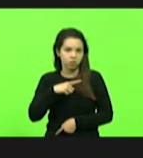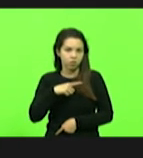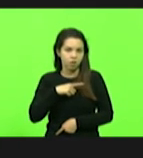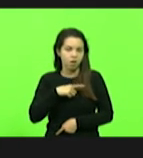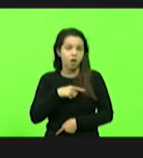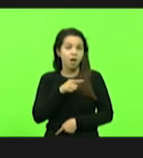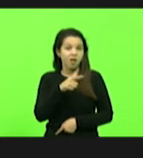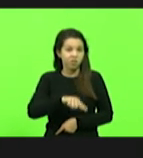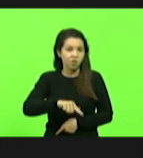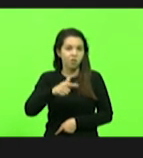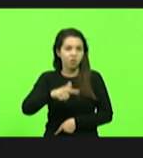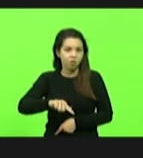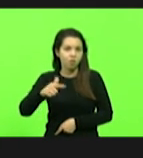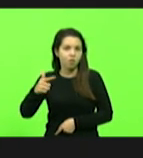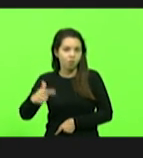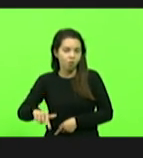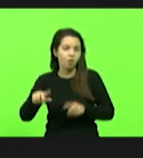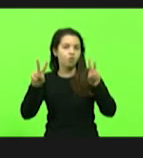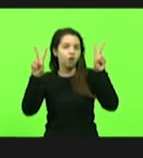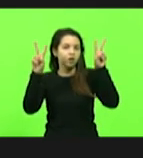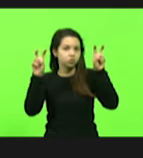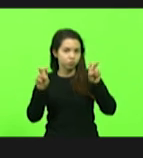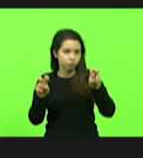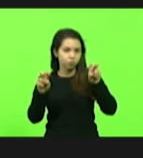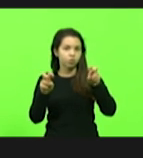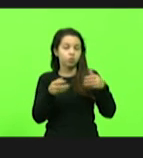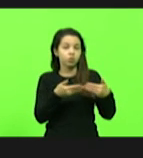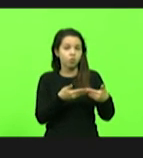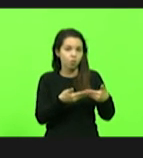de pautas desde o seu início,